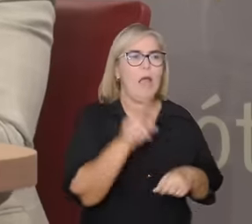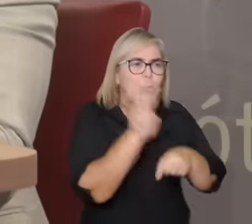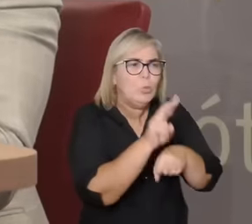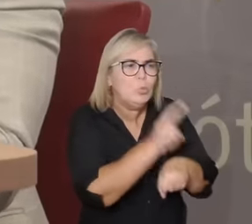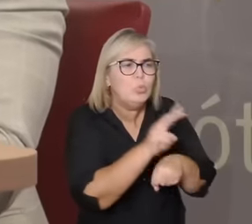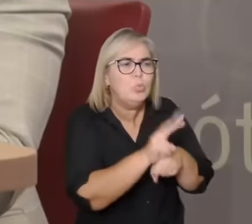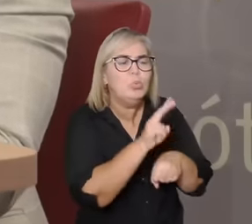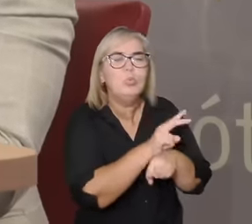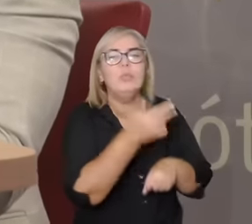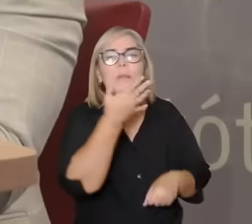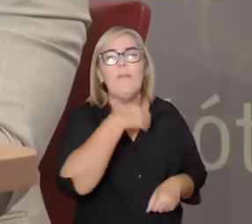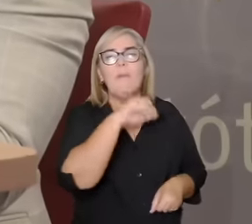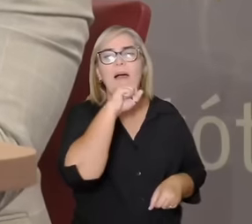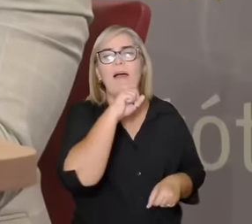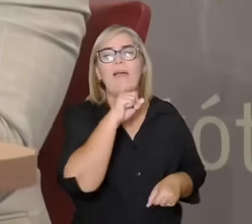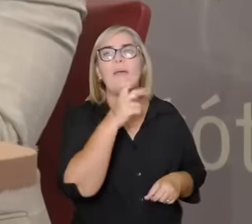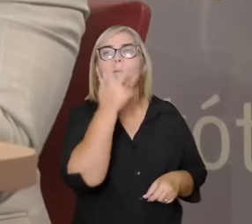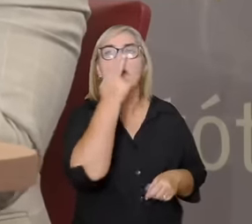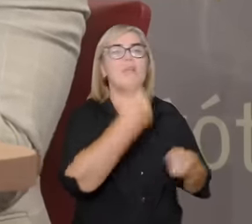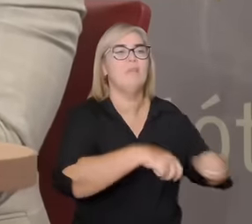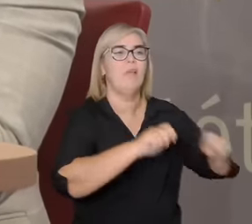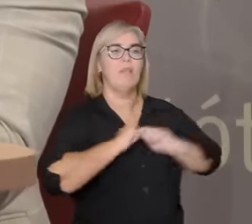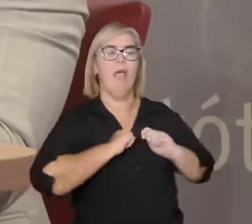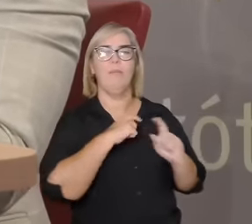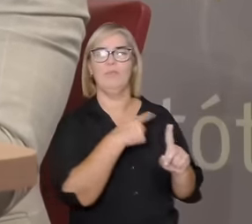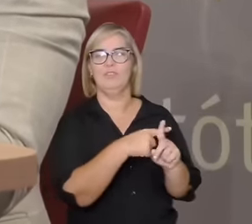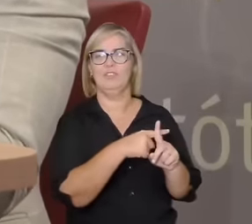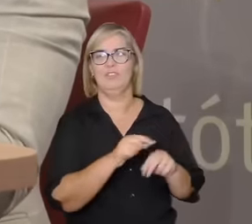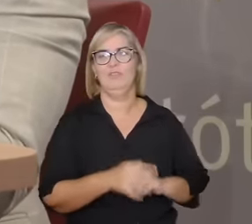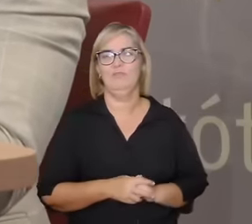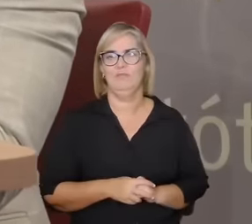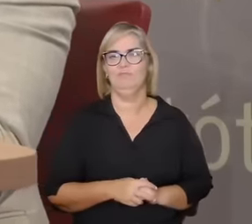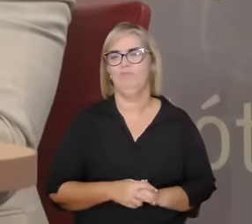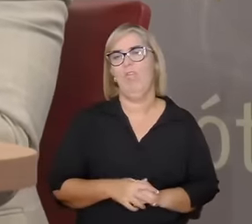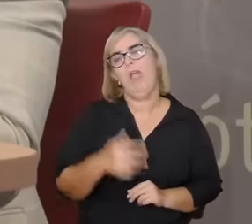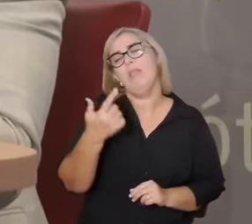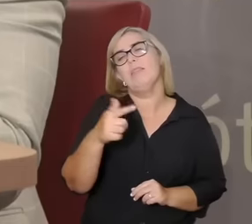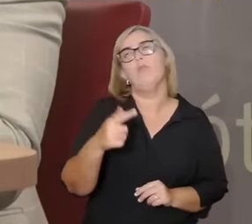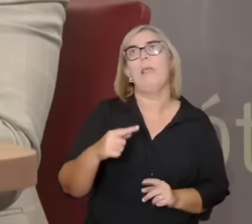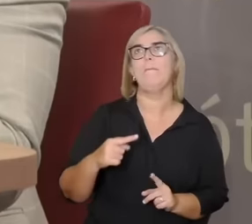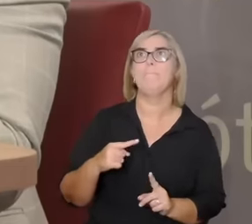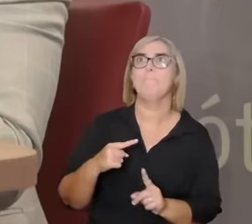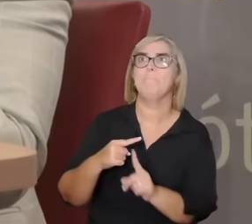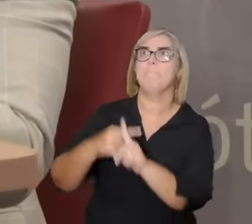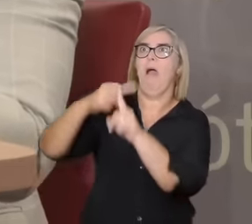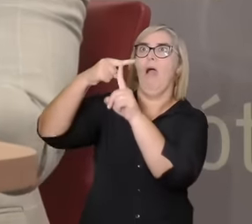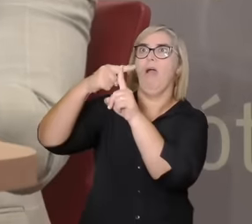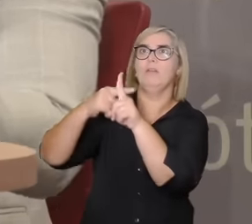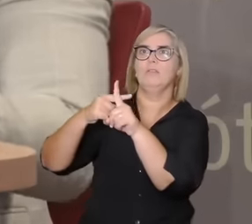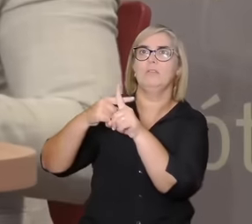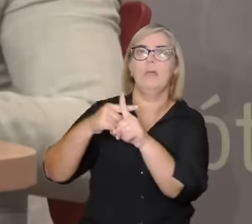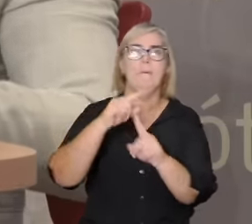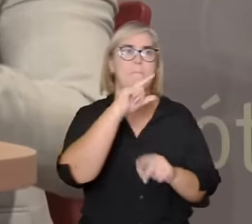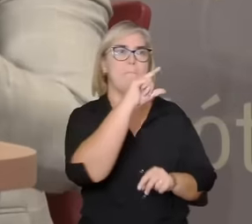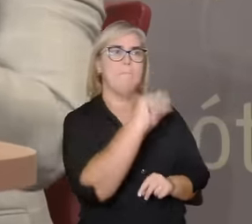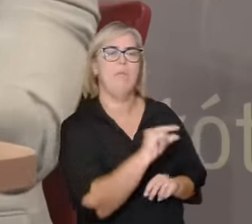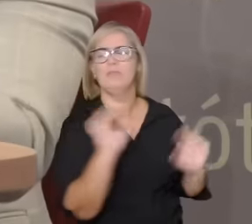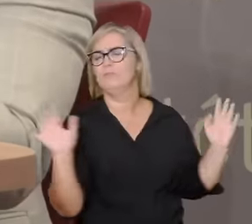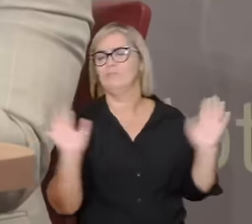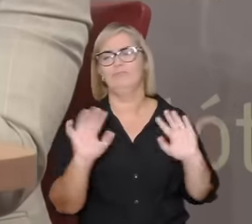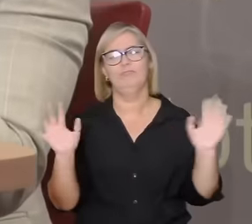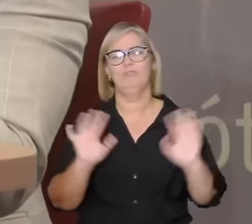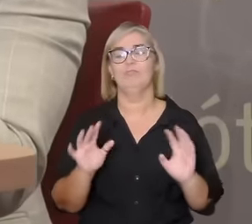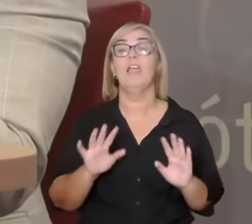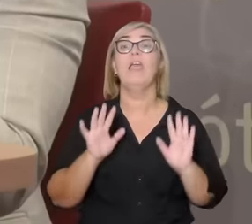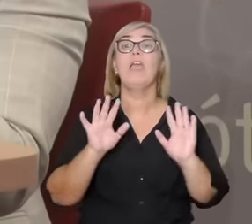prazer então eu diria que não tem o maior ou menor em si mesmo amor mas tem a relação que a gente